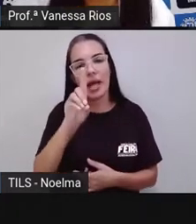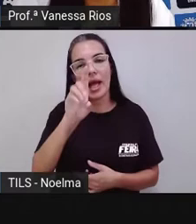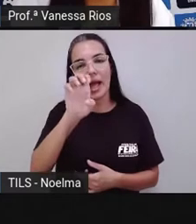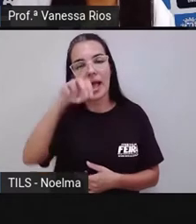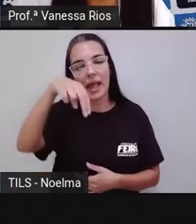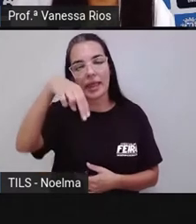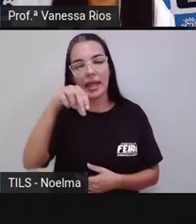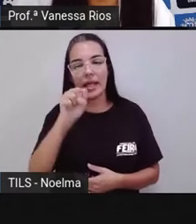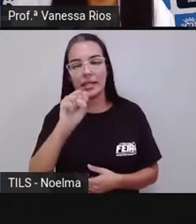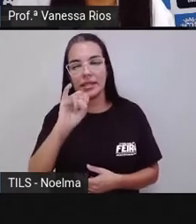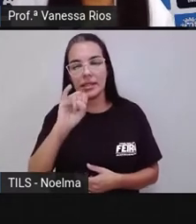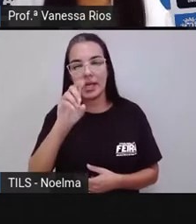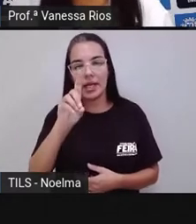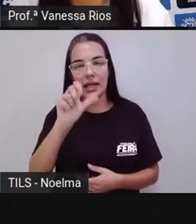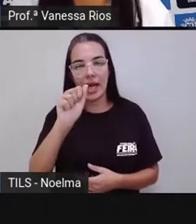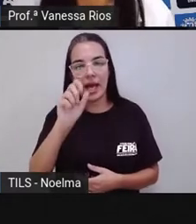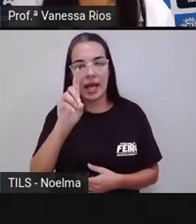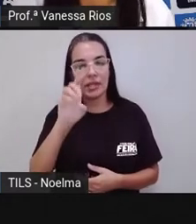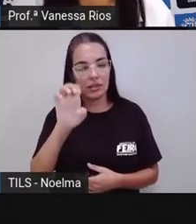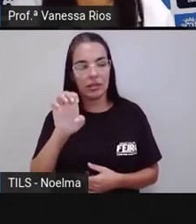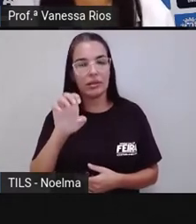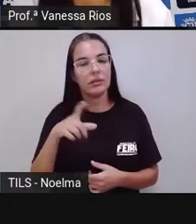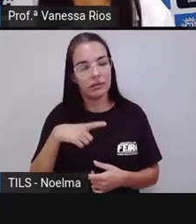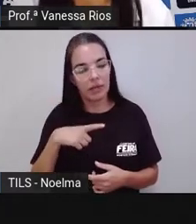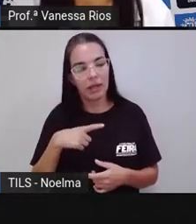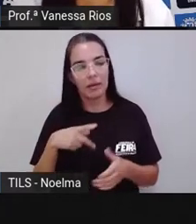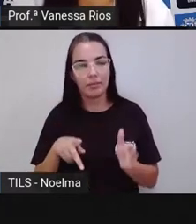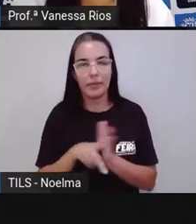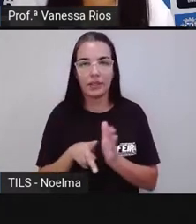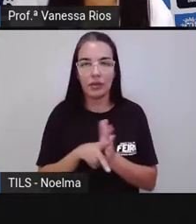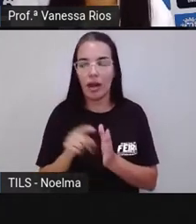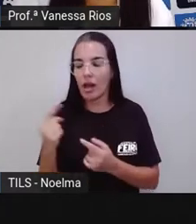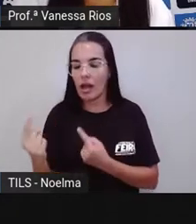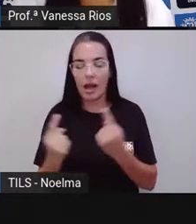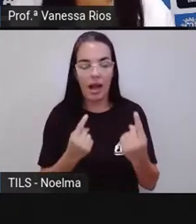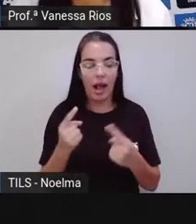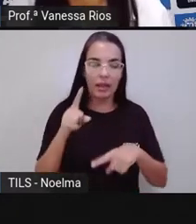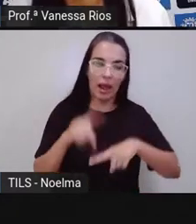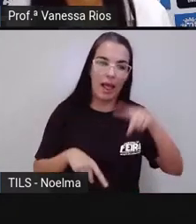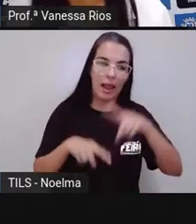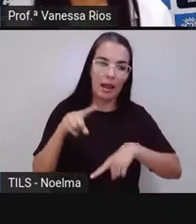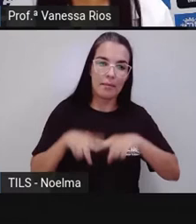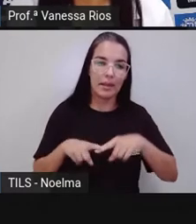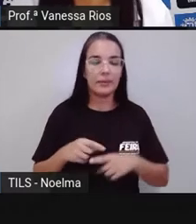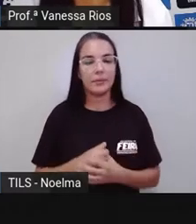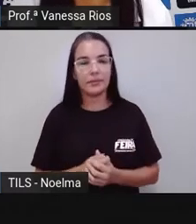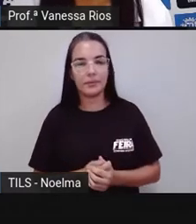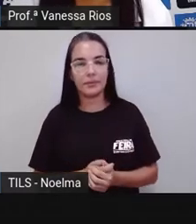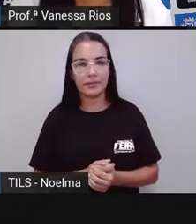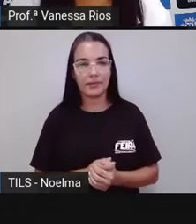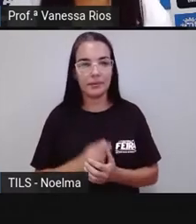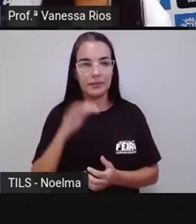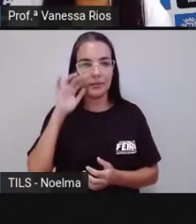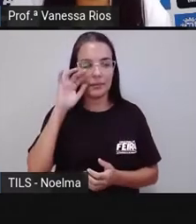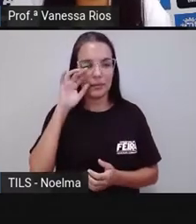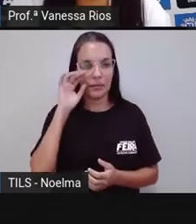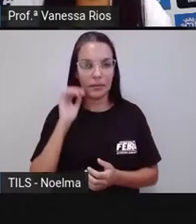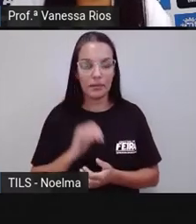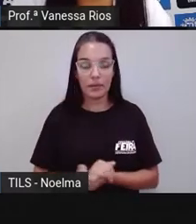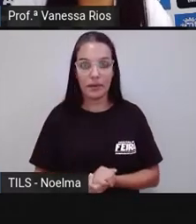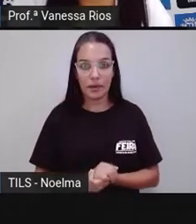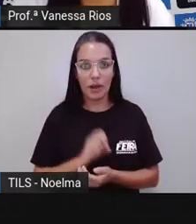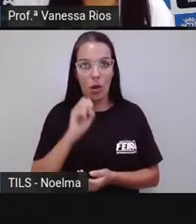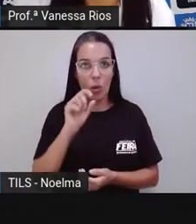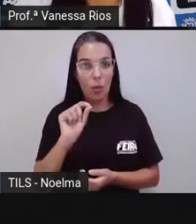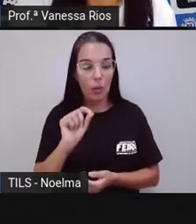densidade dos materiais é que faz com que eles tenham aí a possibilidade de afundar ou não. Os que possuem